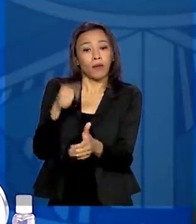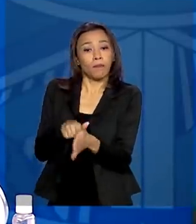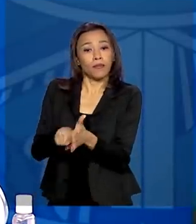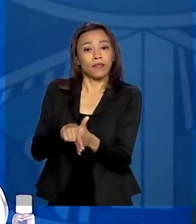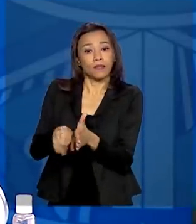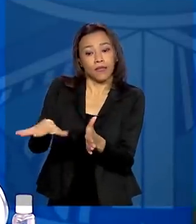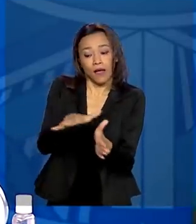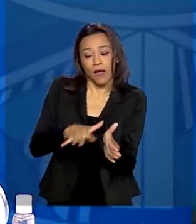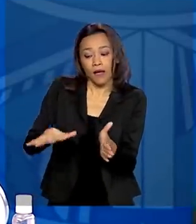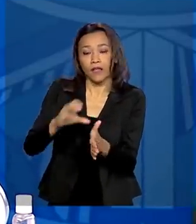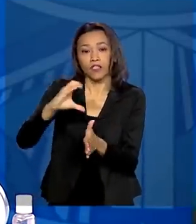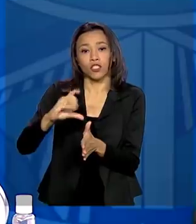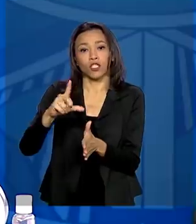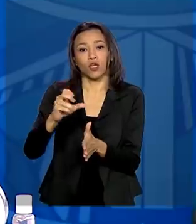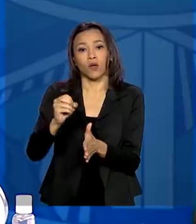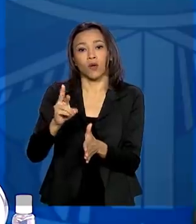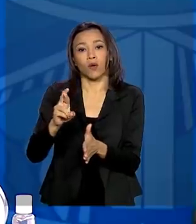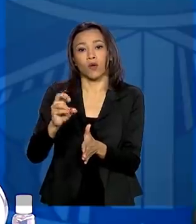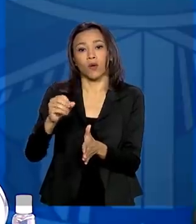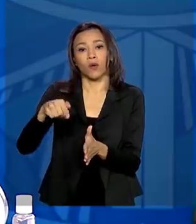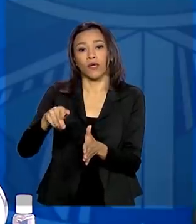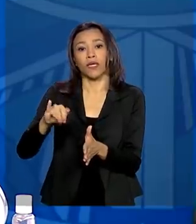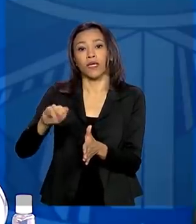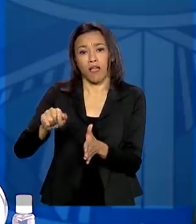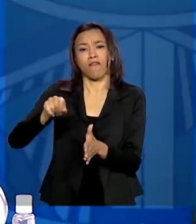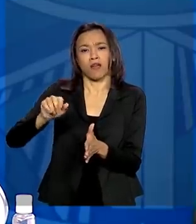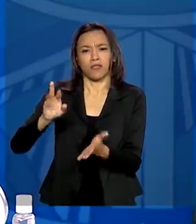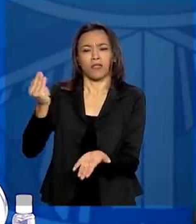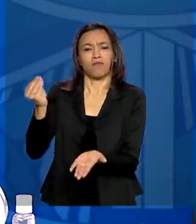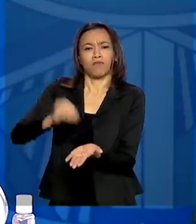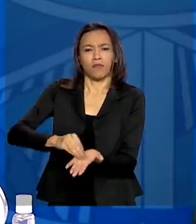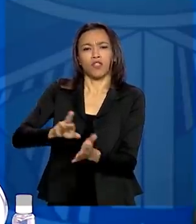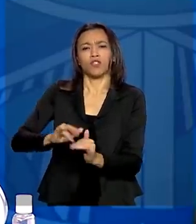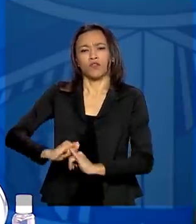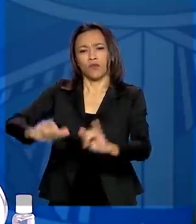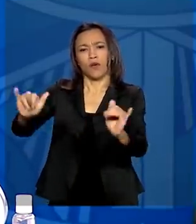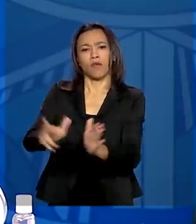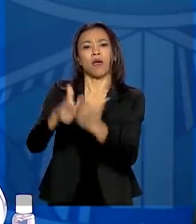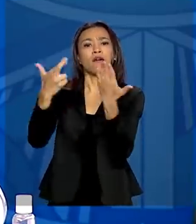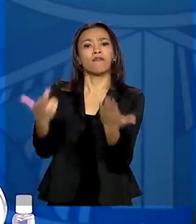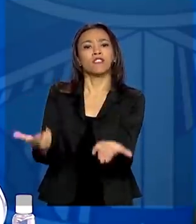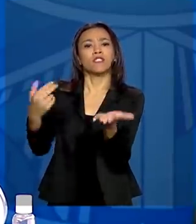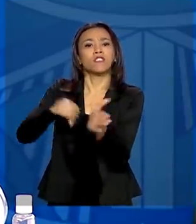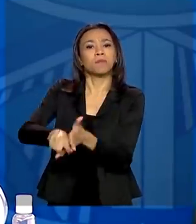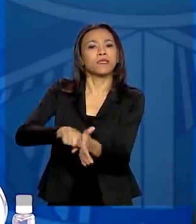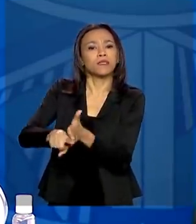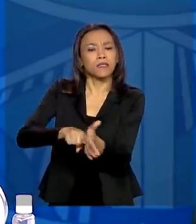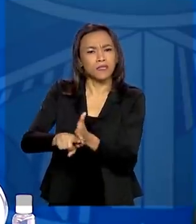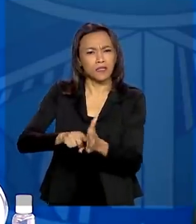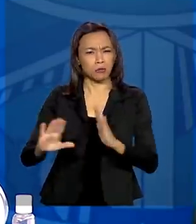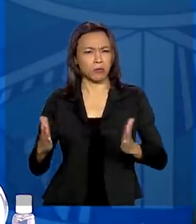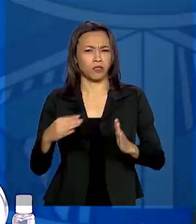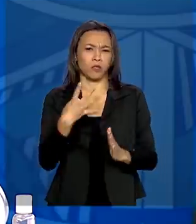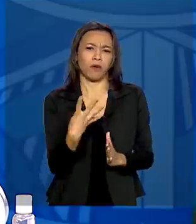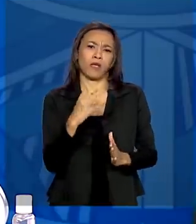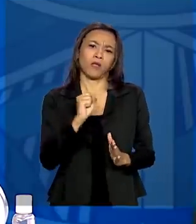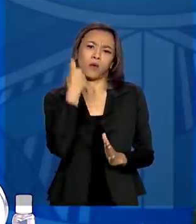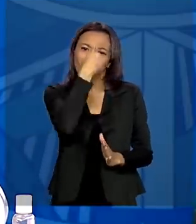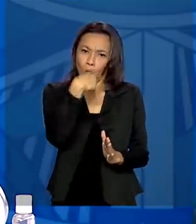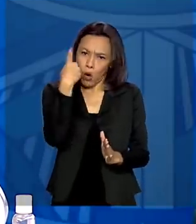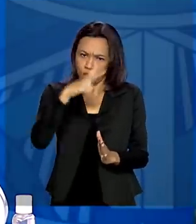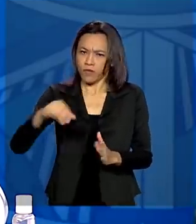compilado deve ser publicado em revista científica nas próximas 48 horas, que